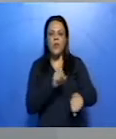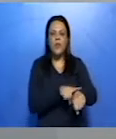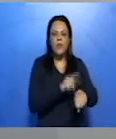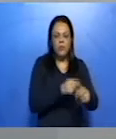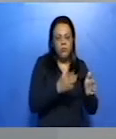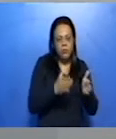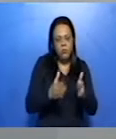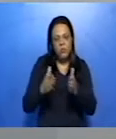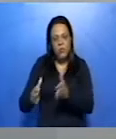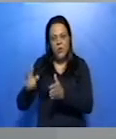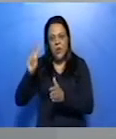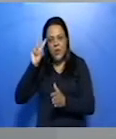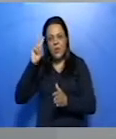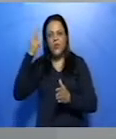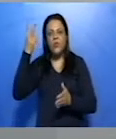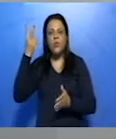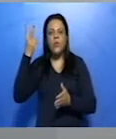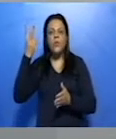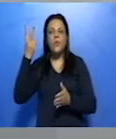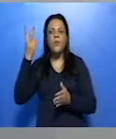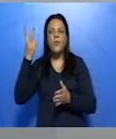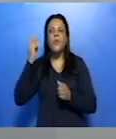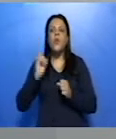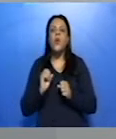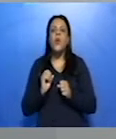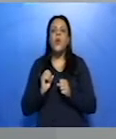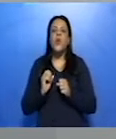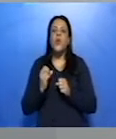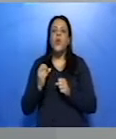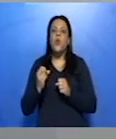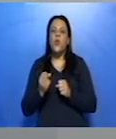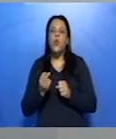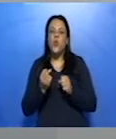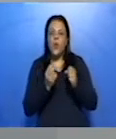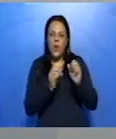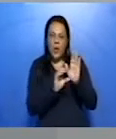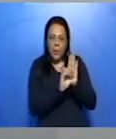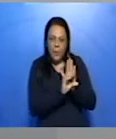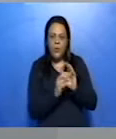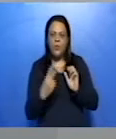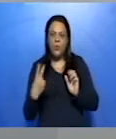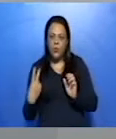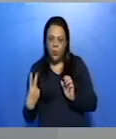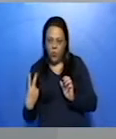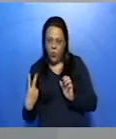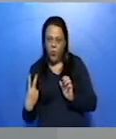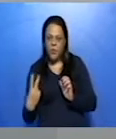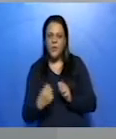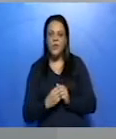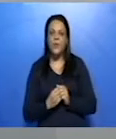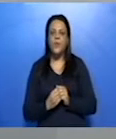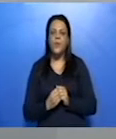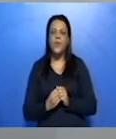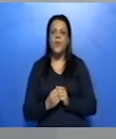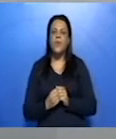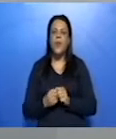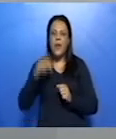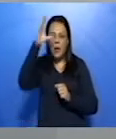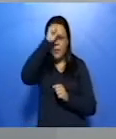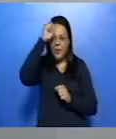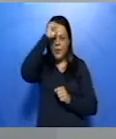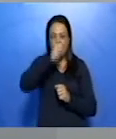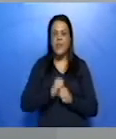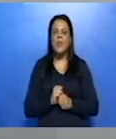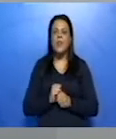Assis, dois. Nós trabalhamos a primeira e a segunda parte, hoje nós vamos na terceira e vamos ver o